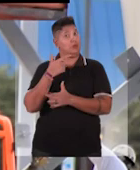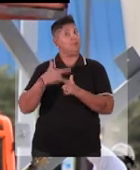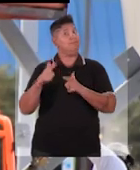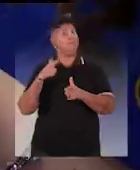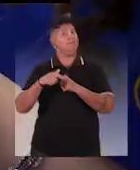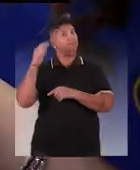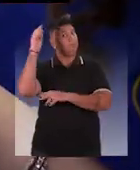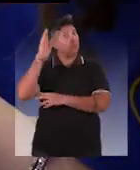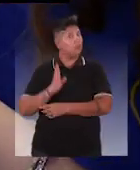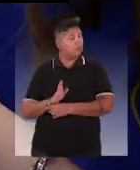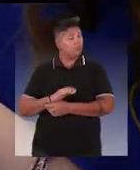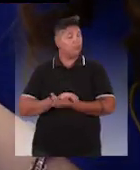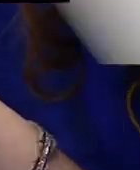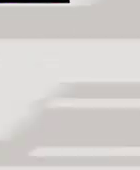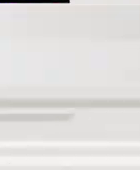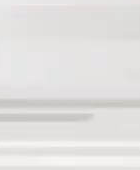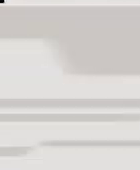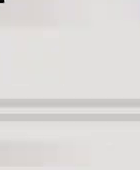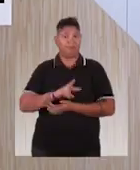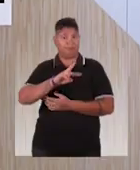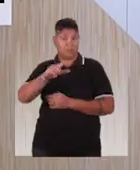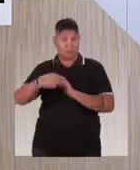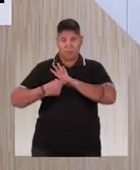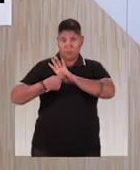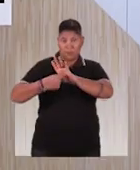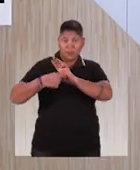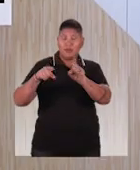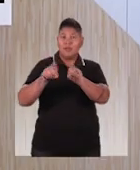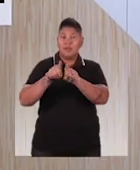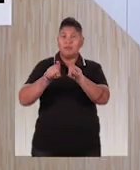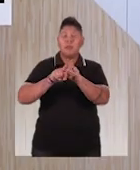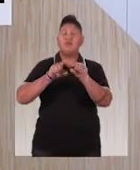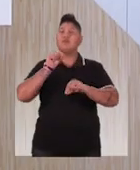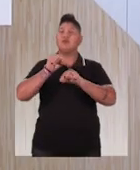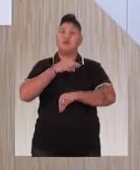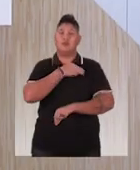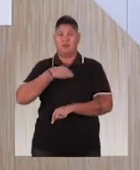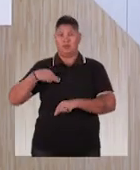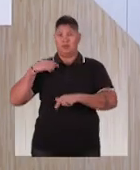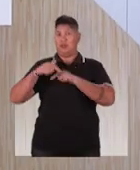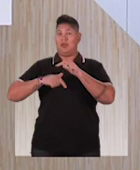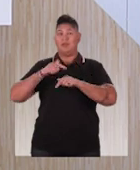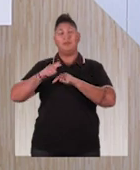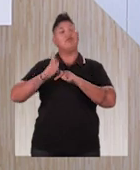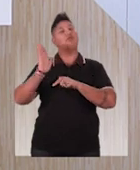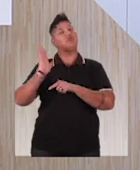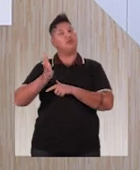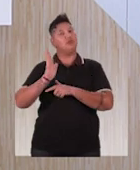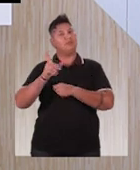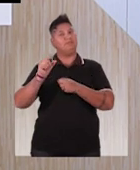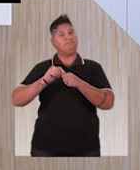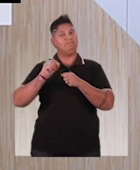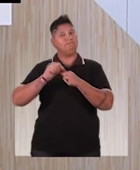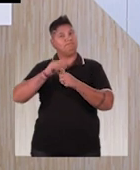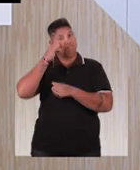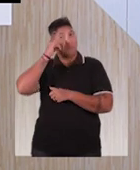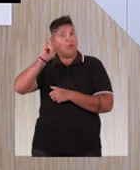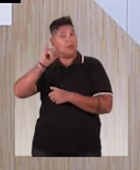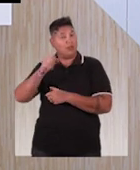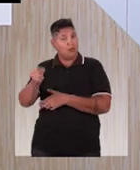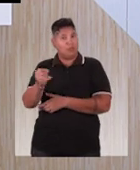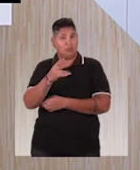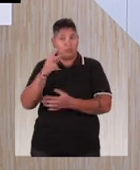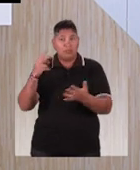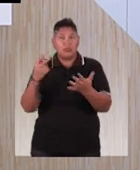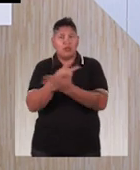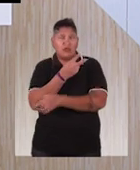acidentes para o Brasil. Vamos mostrar também o que o Ministério Público do Trabalho tem feito para impedir